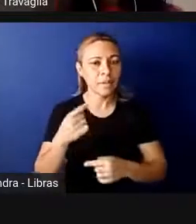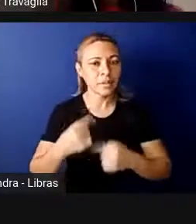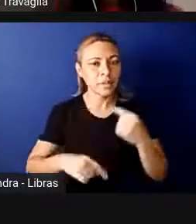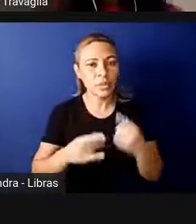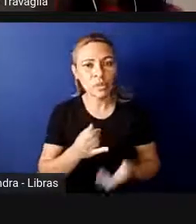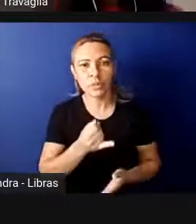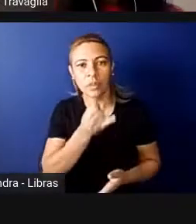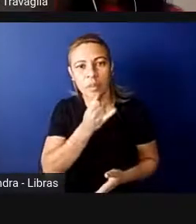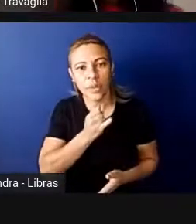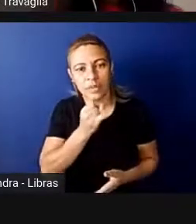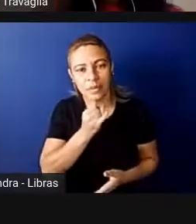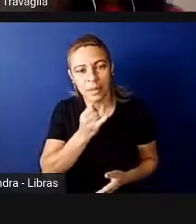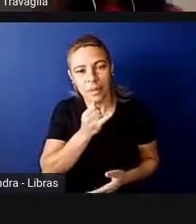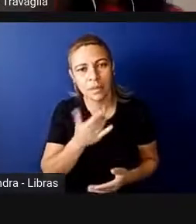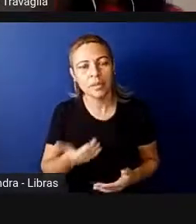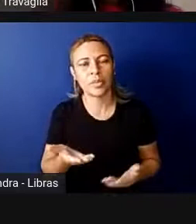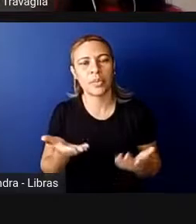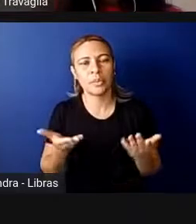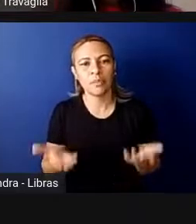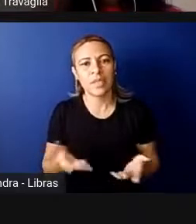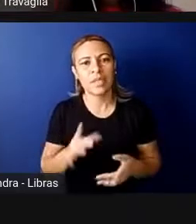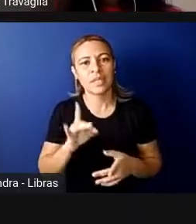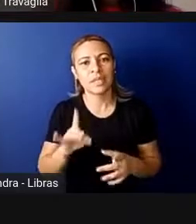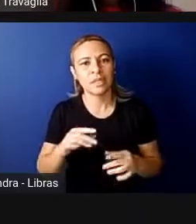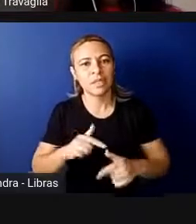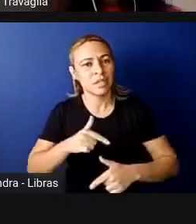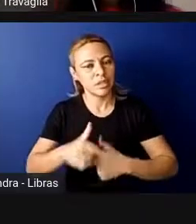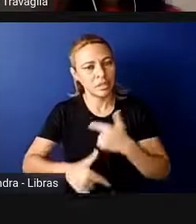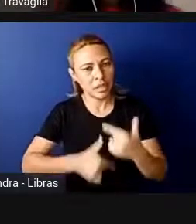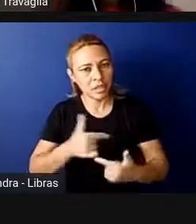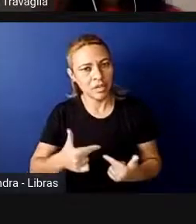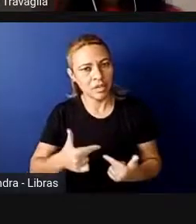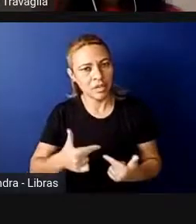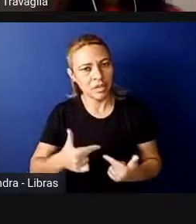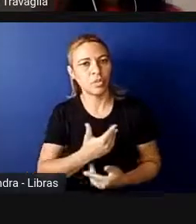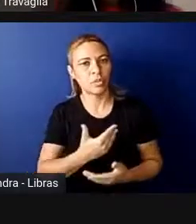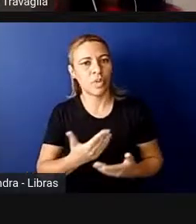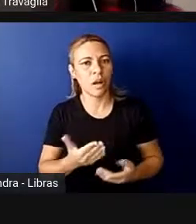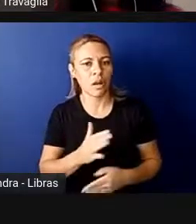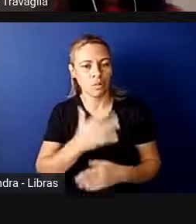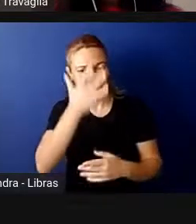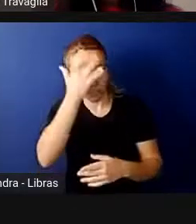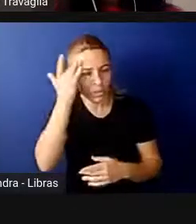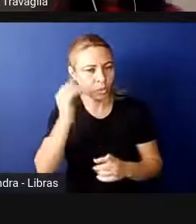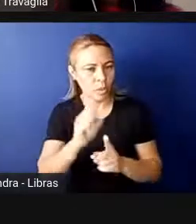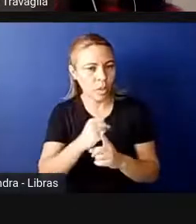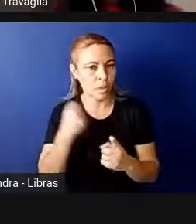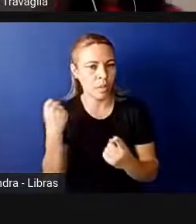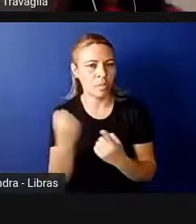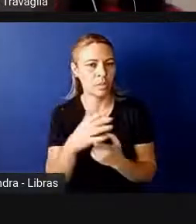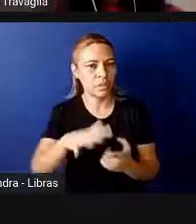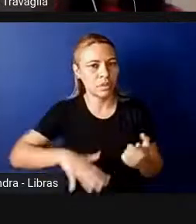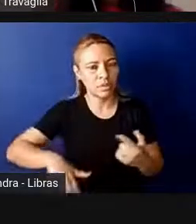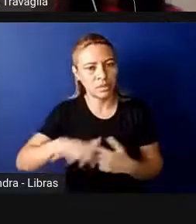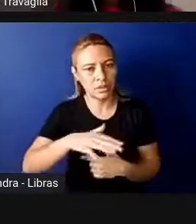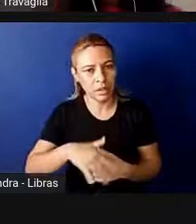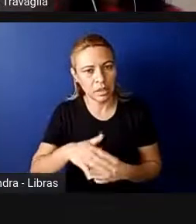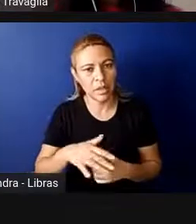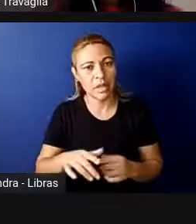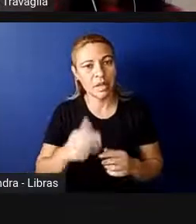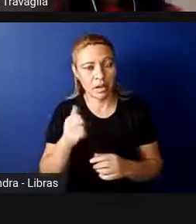serviço à comunidade. E aí, só um pouquinho no que a Ana fala,